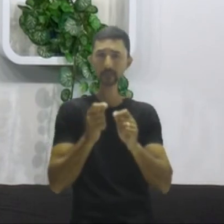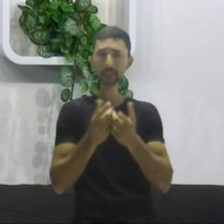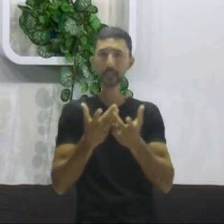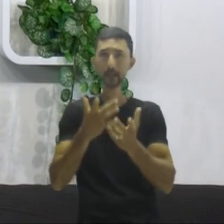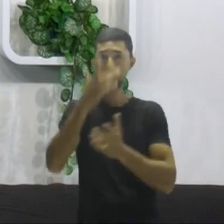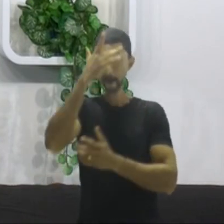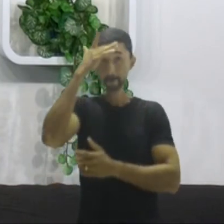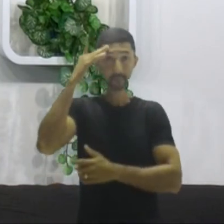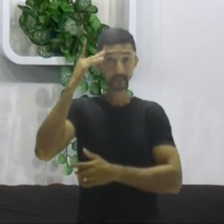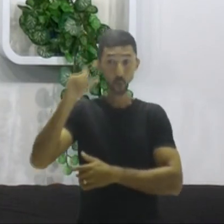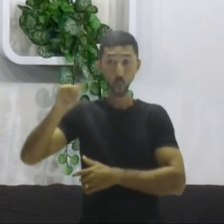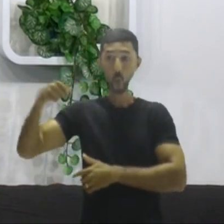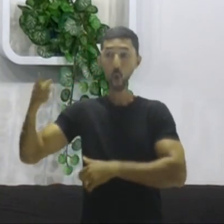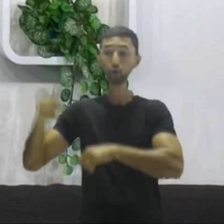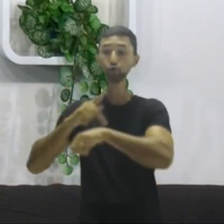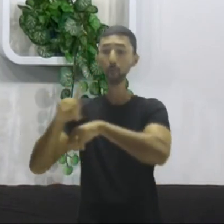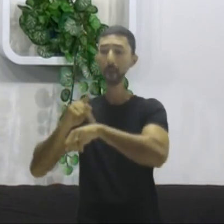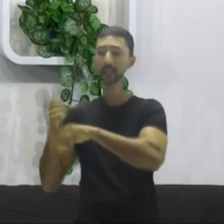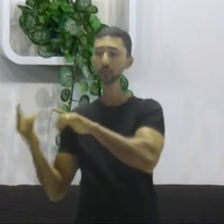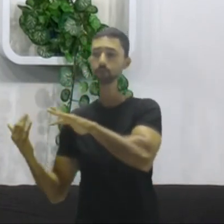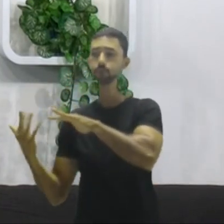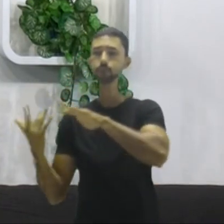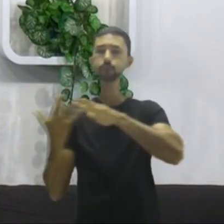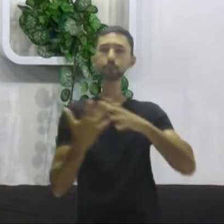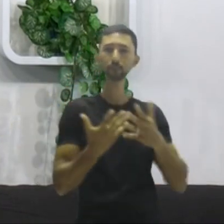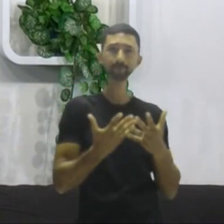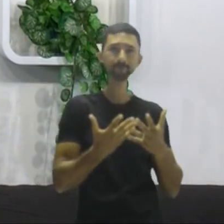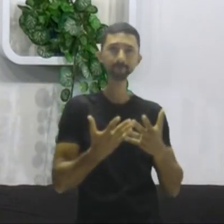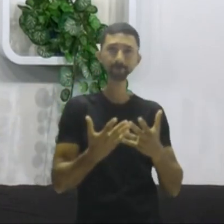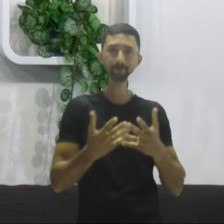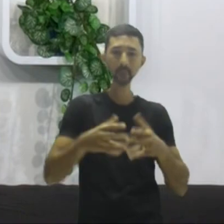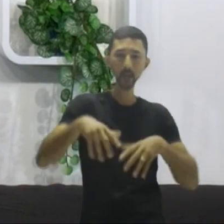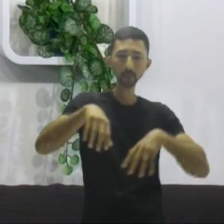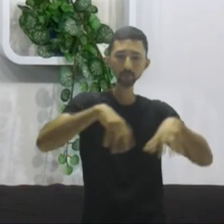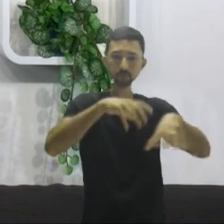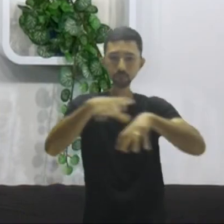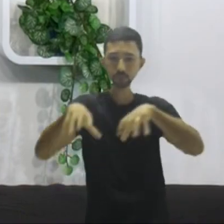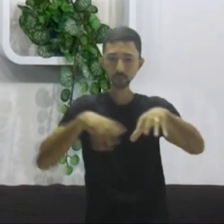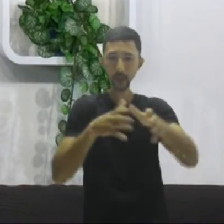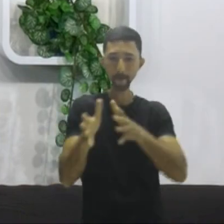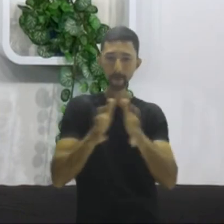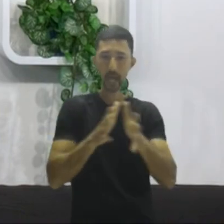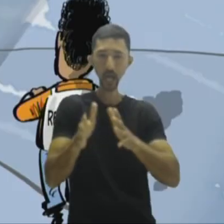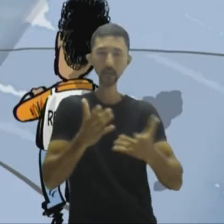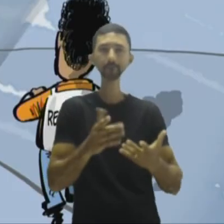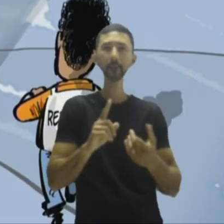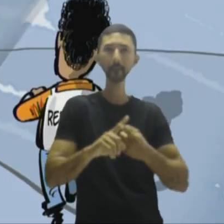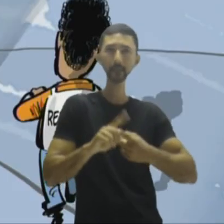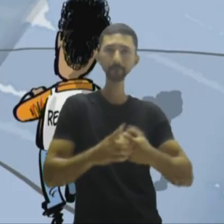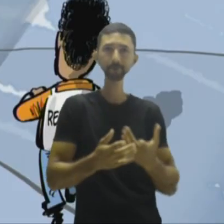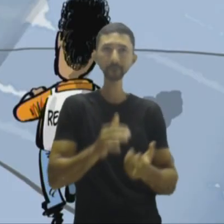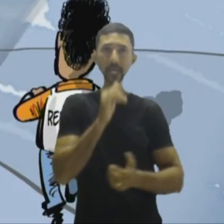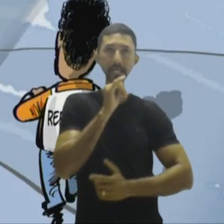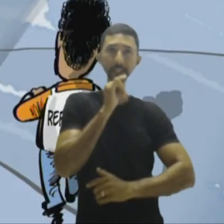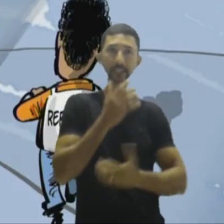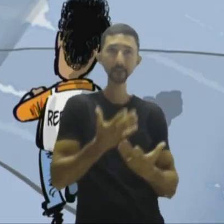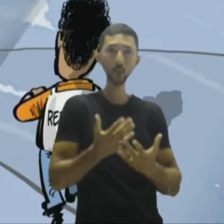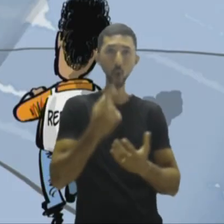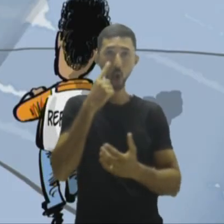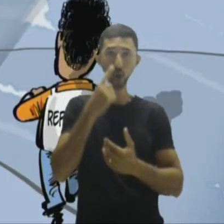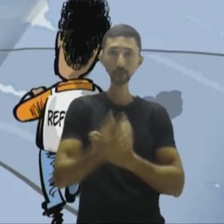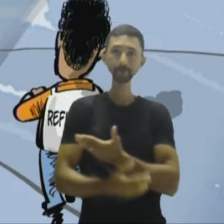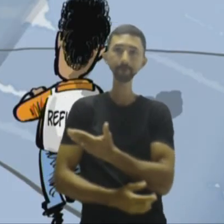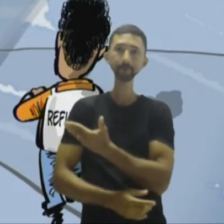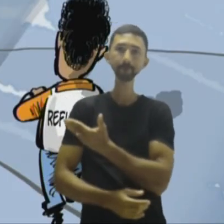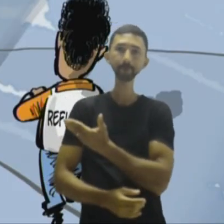imigrantes que querem entrar na União Europeia para justamente circular entre os países. Como vocês podem observar